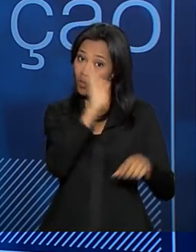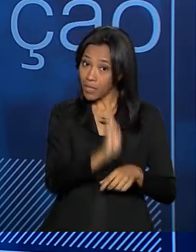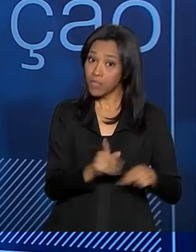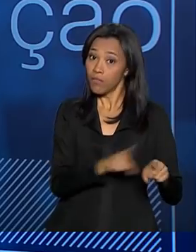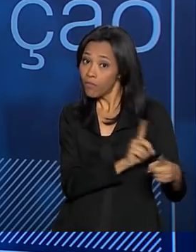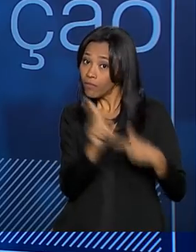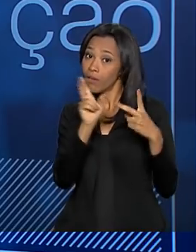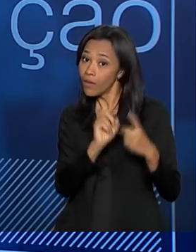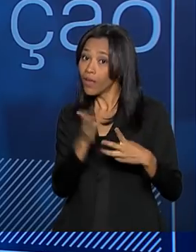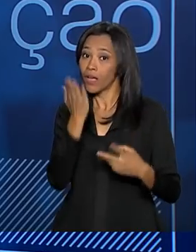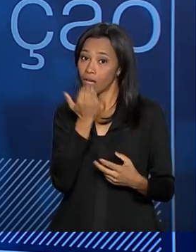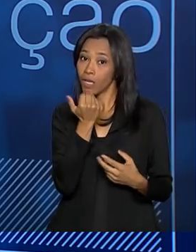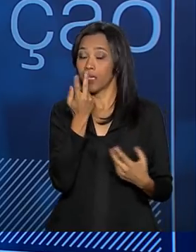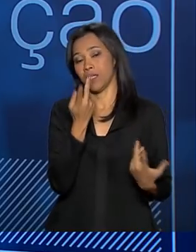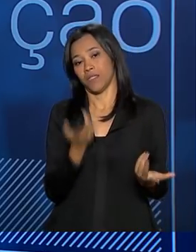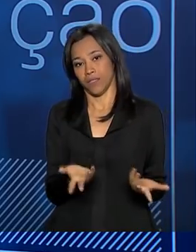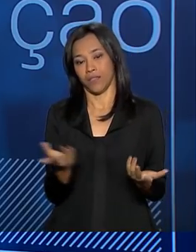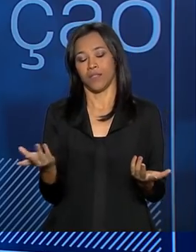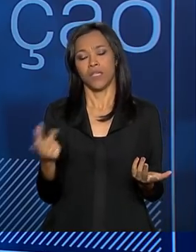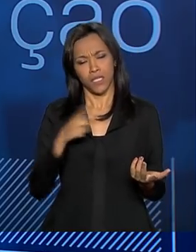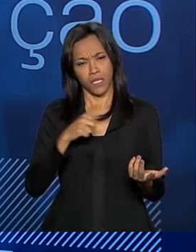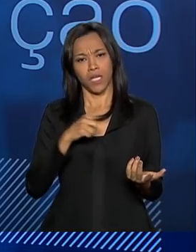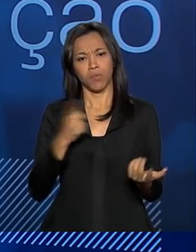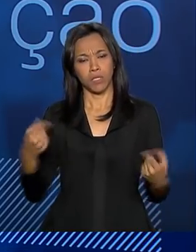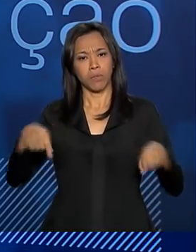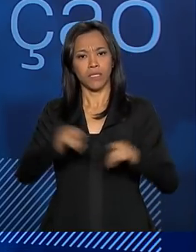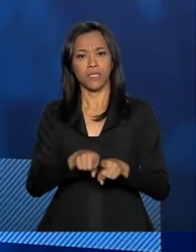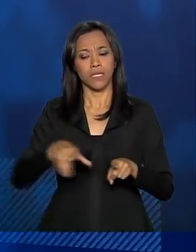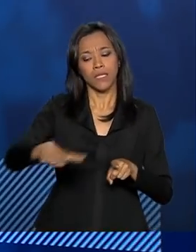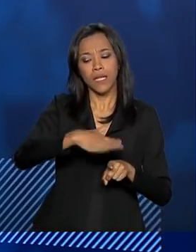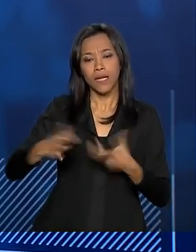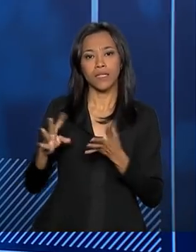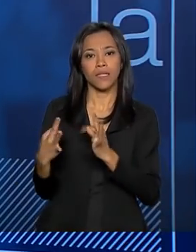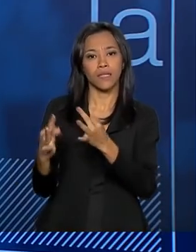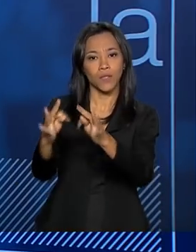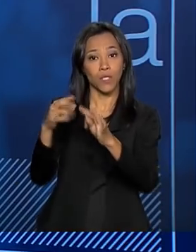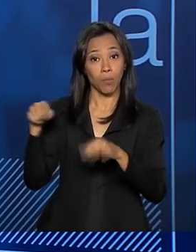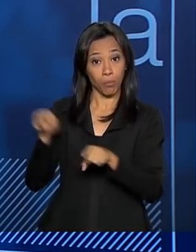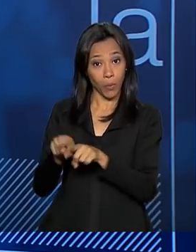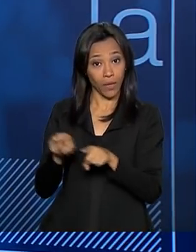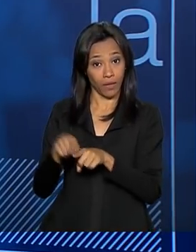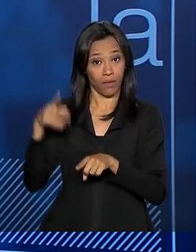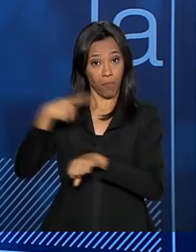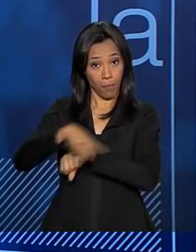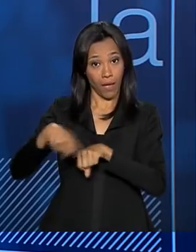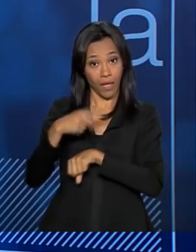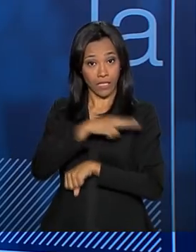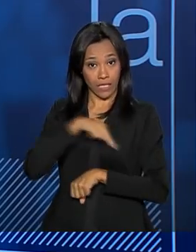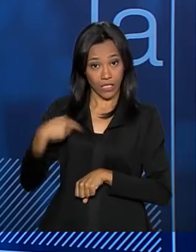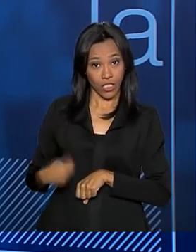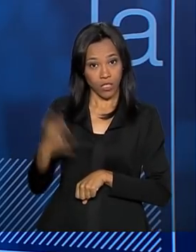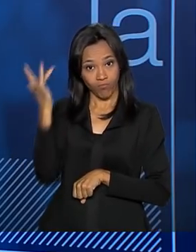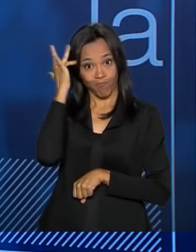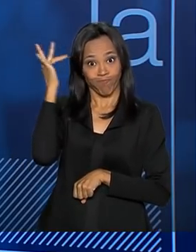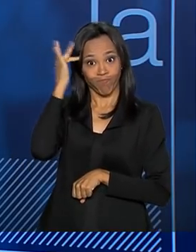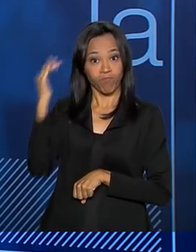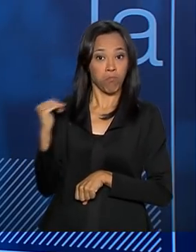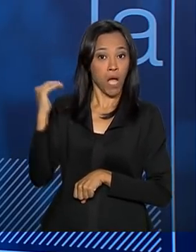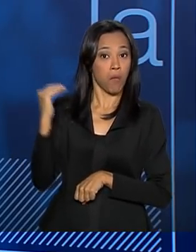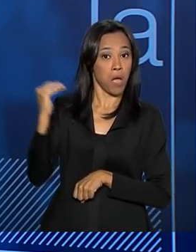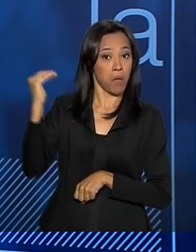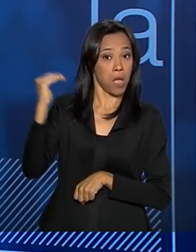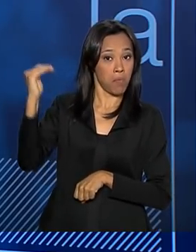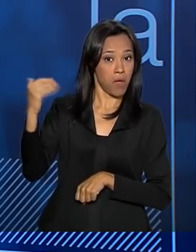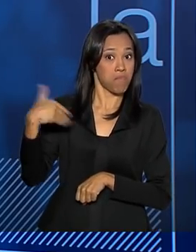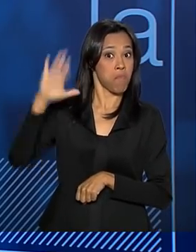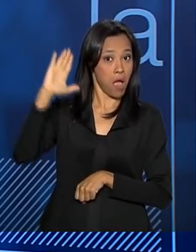nós podemos também ter uma parceria com a China na área de tecnologia porque eles estão muito avançados e desenvolvidos hoje